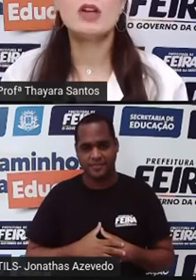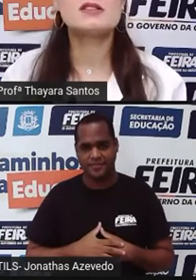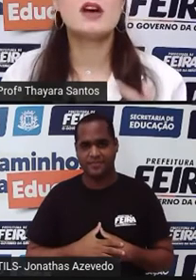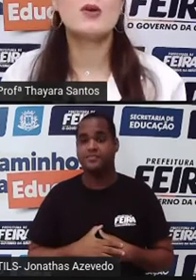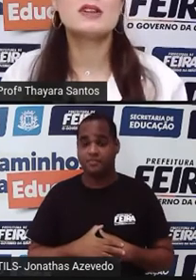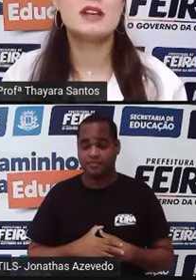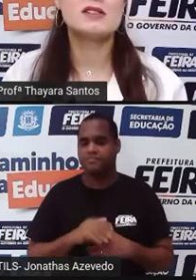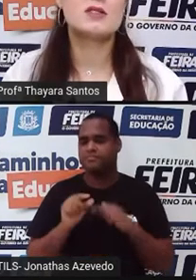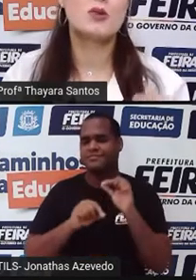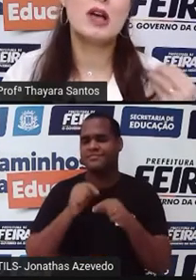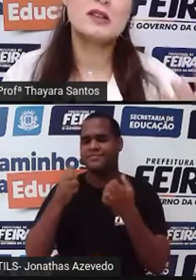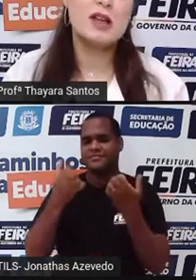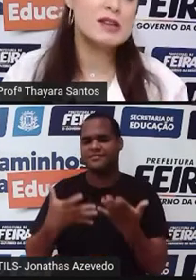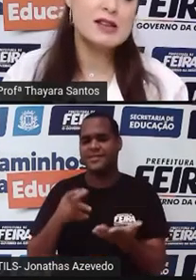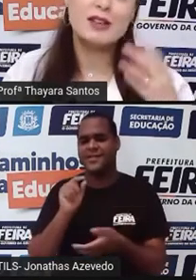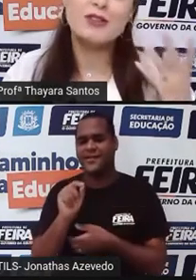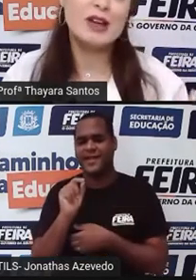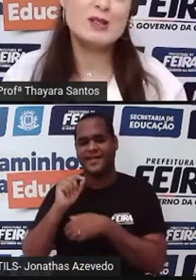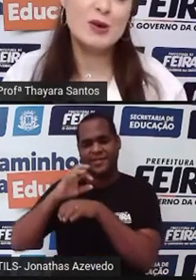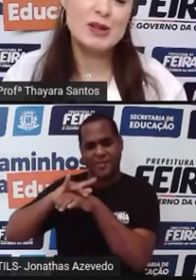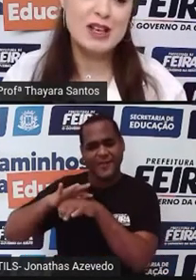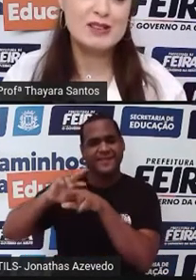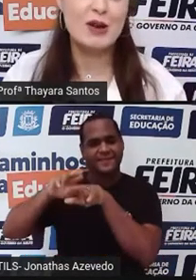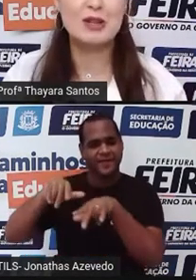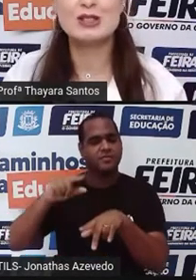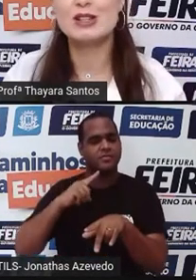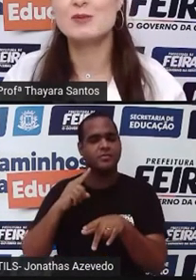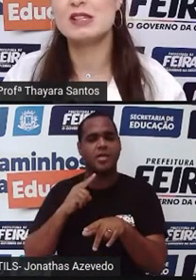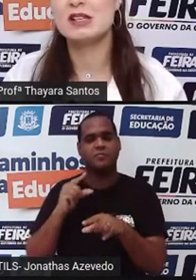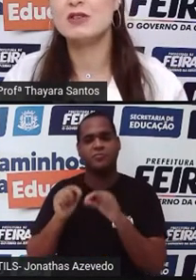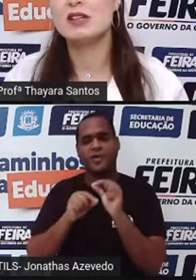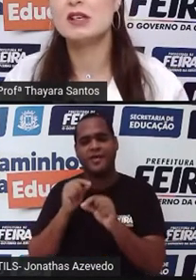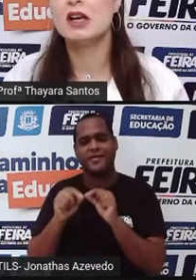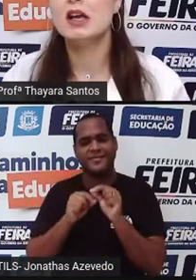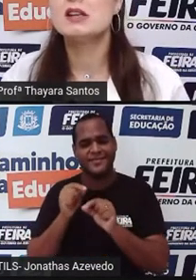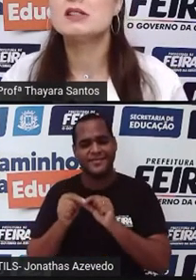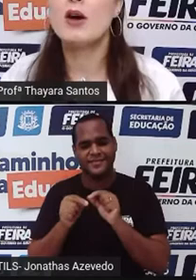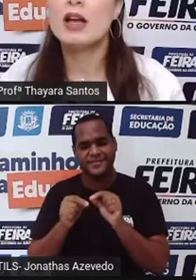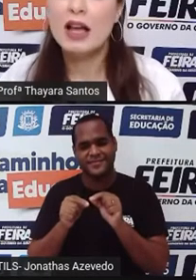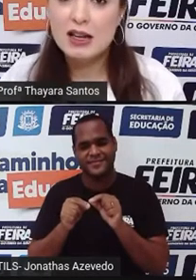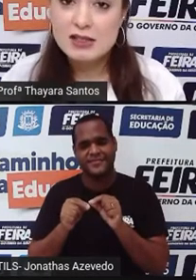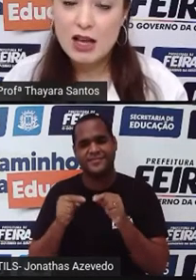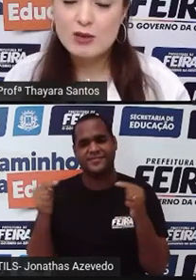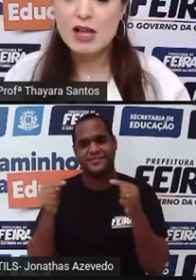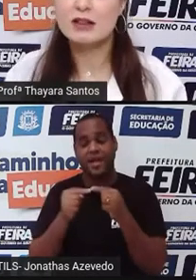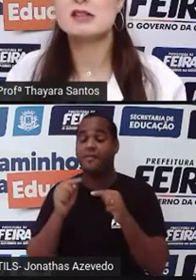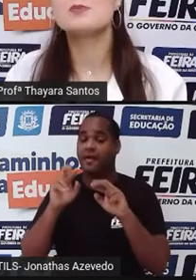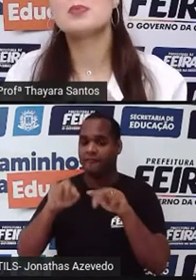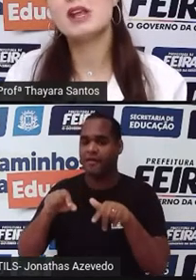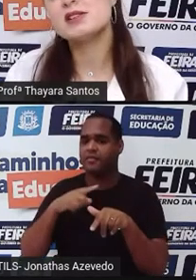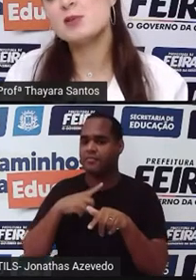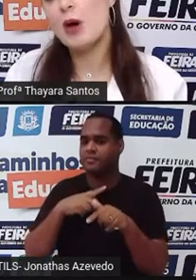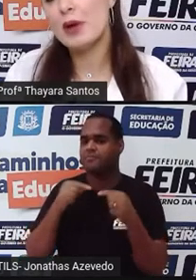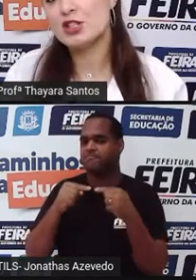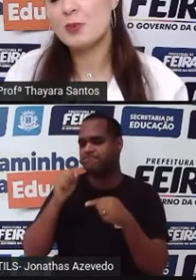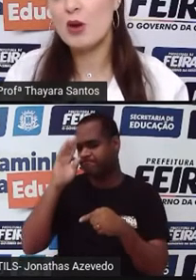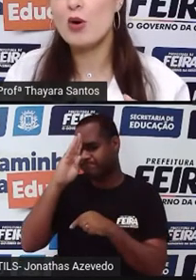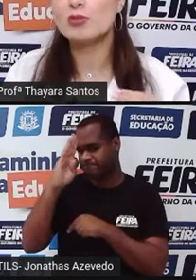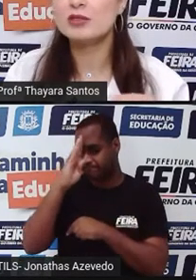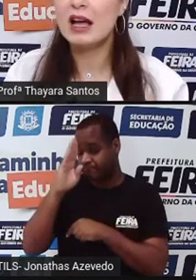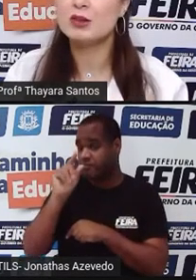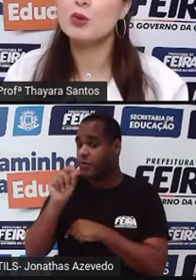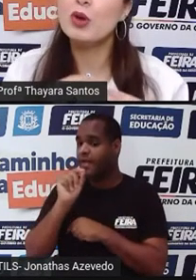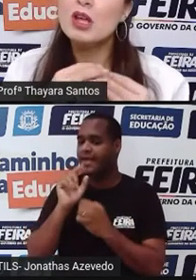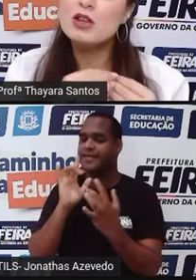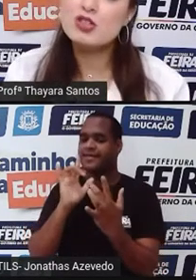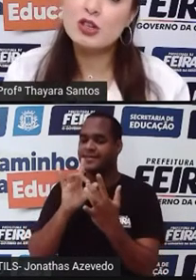E o que são essas doenças, essas infecções sexualmente transmissíveis? São aquelas causadas principalmente pelo